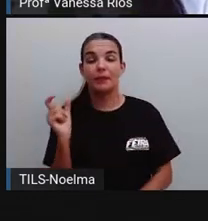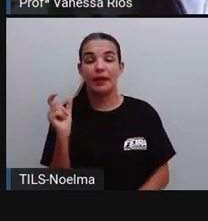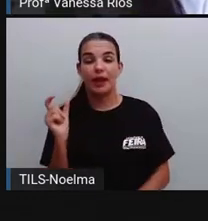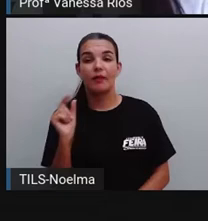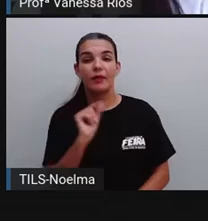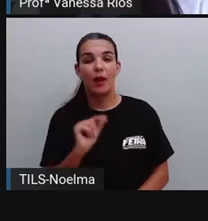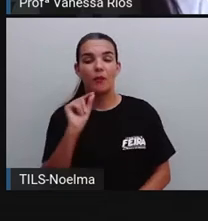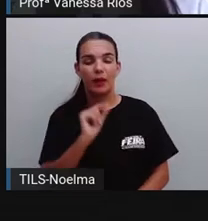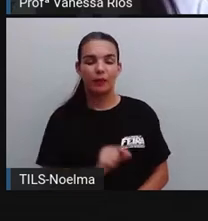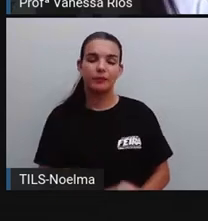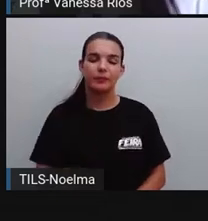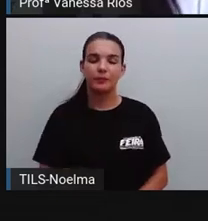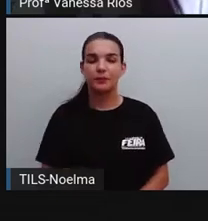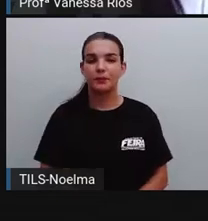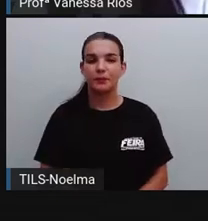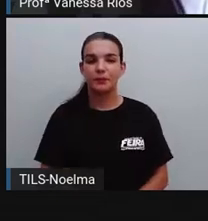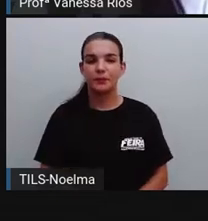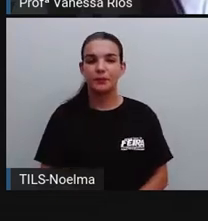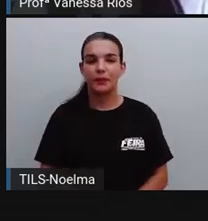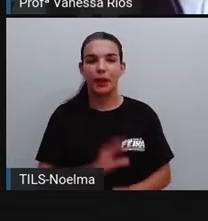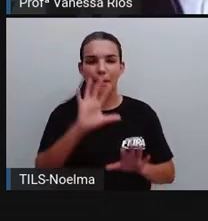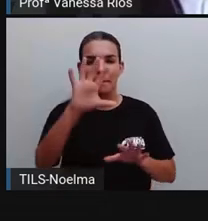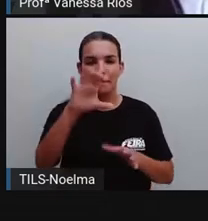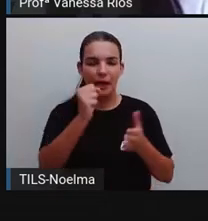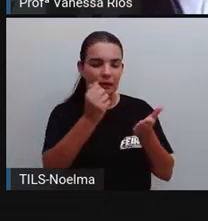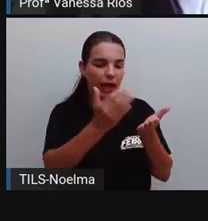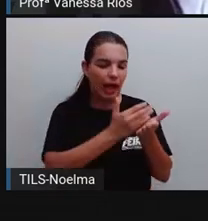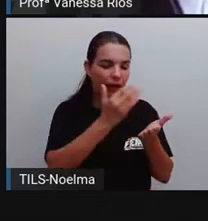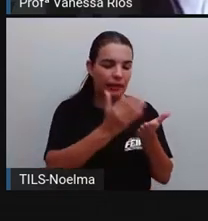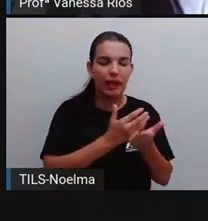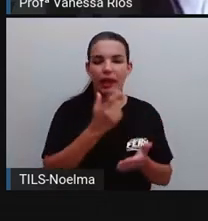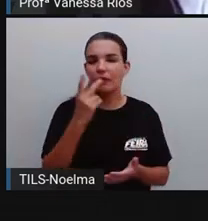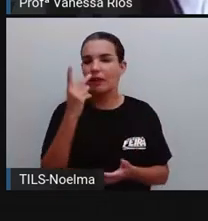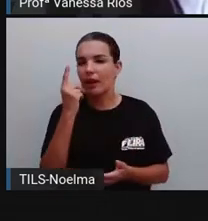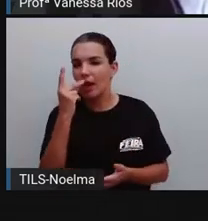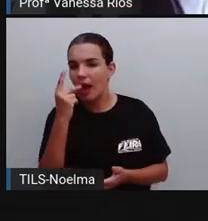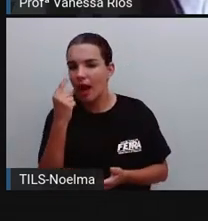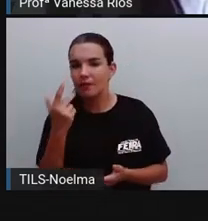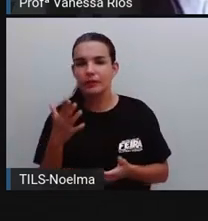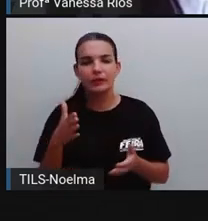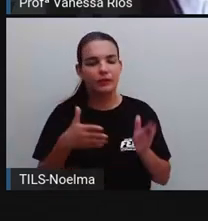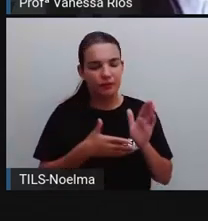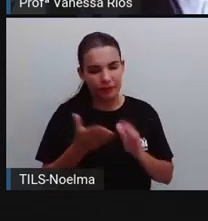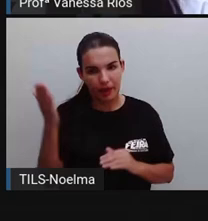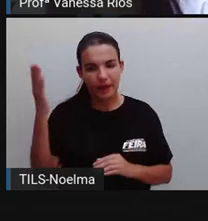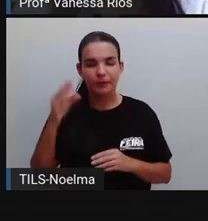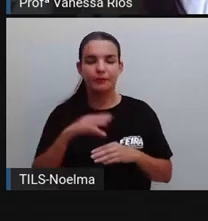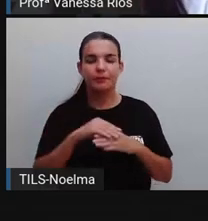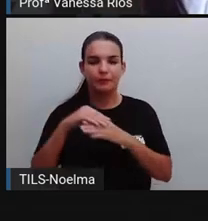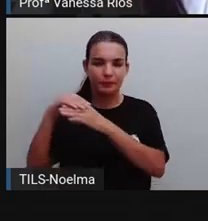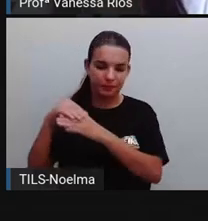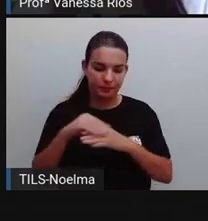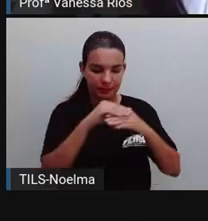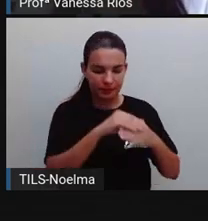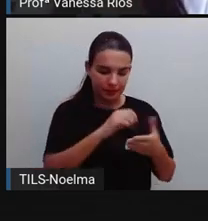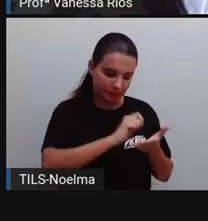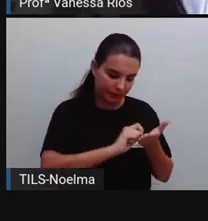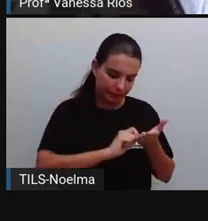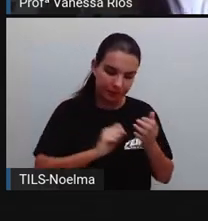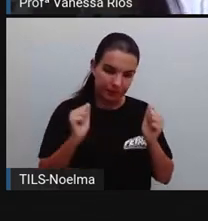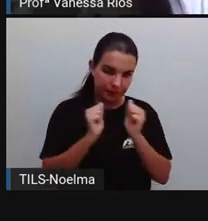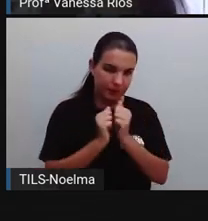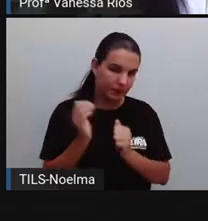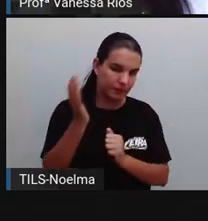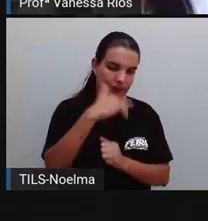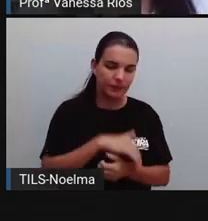já vai começar o ditado. Peguem aí seu caderno, seu lápis, quem não pegou ainda, corre aí e a gente vai escrever, certo?